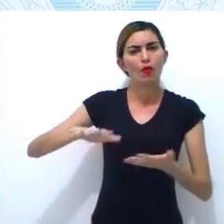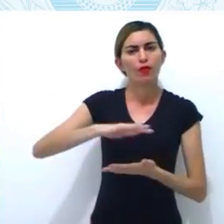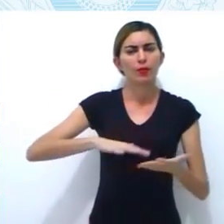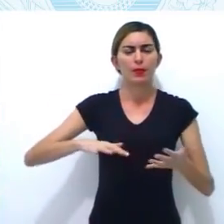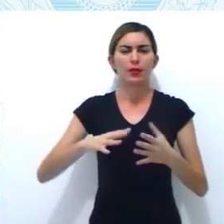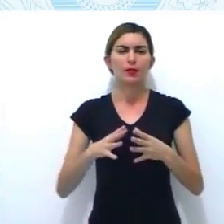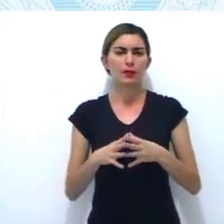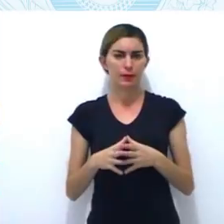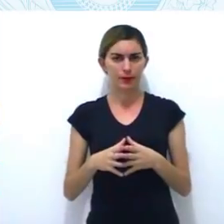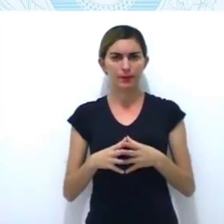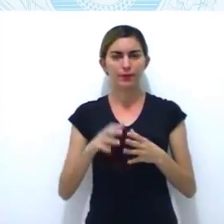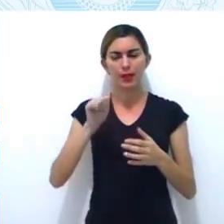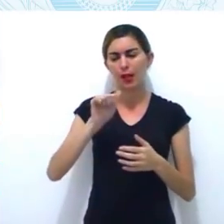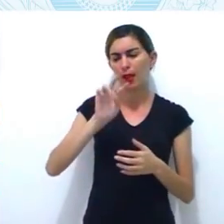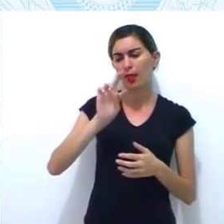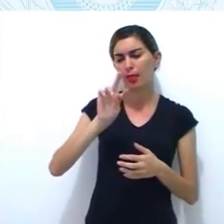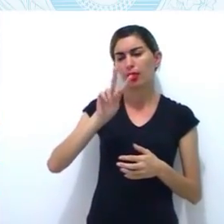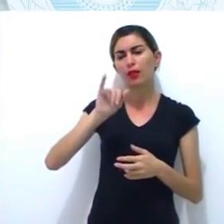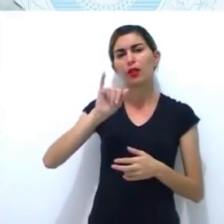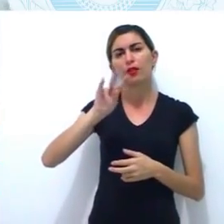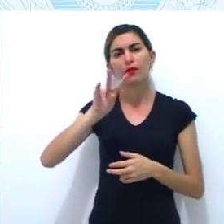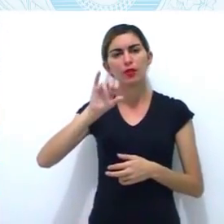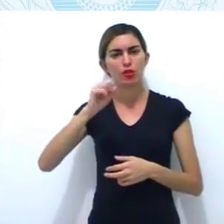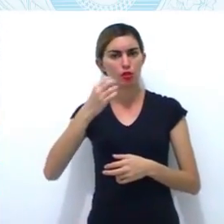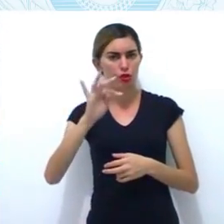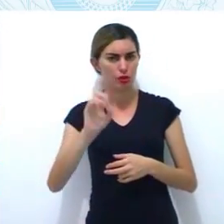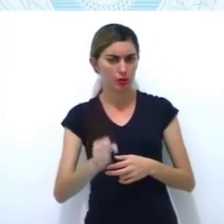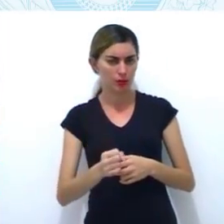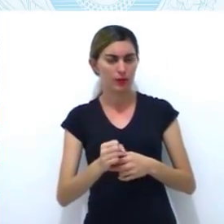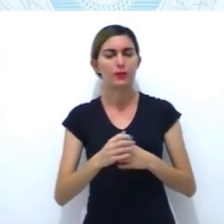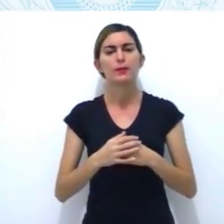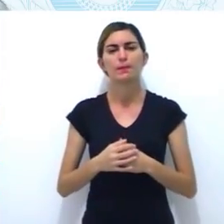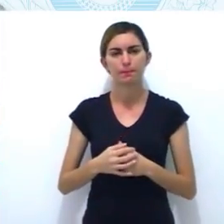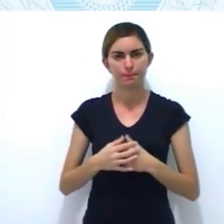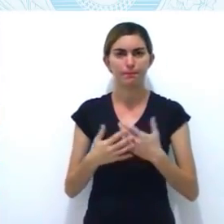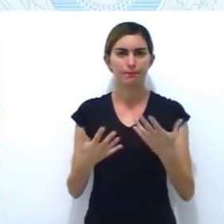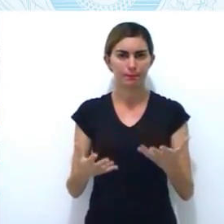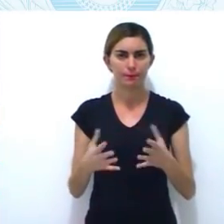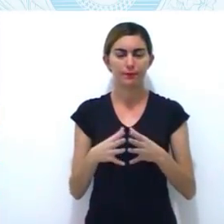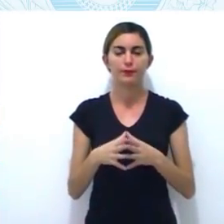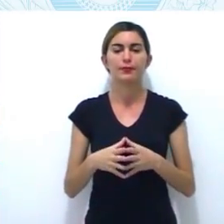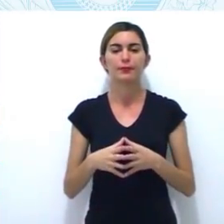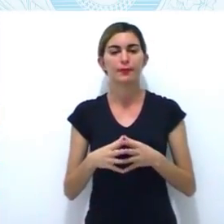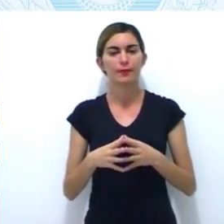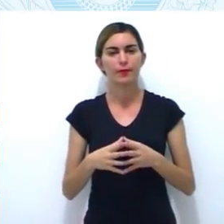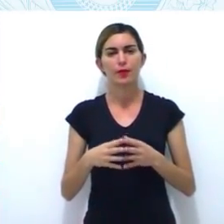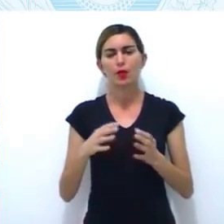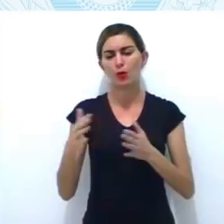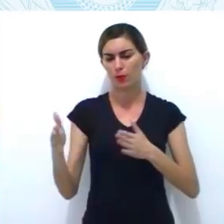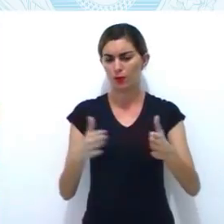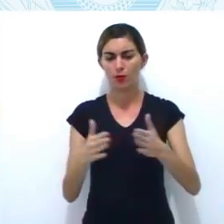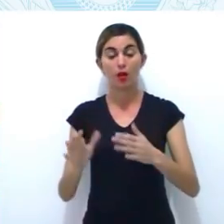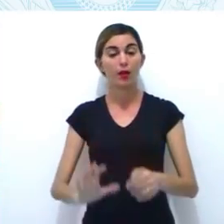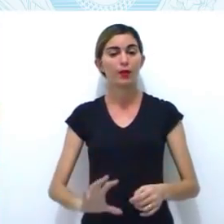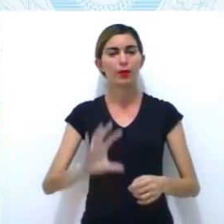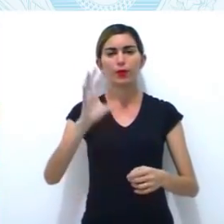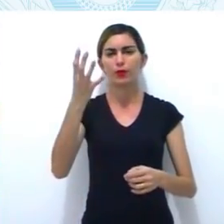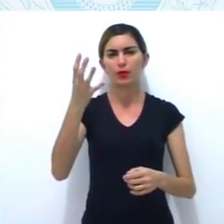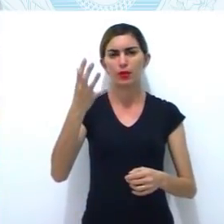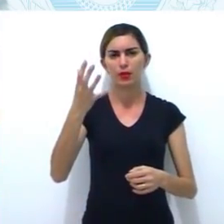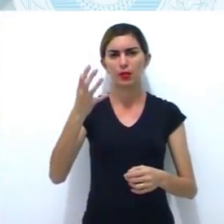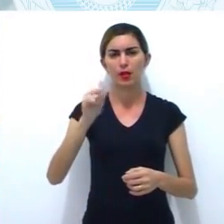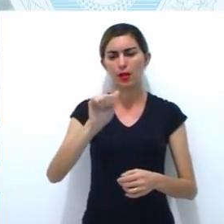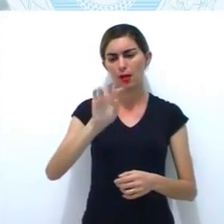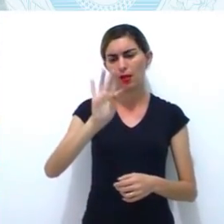pois a coroa não abria mão da ordem e a